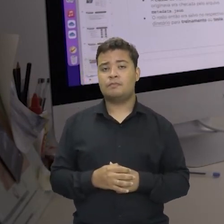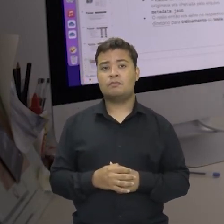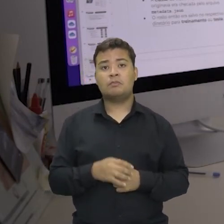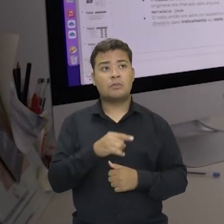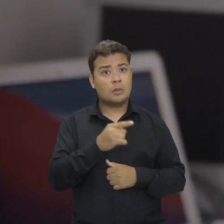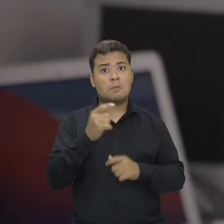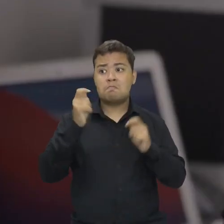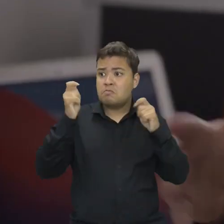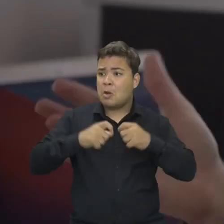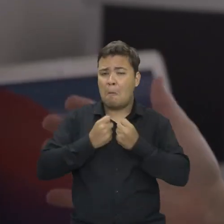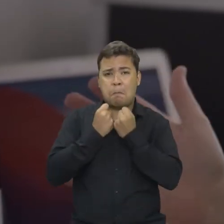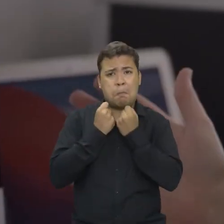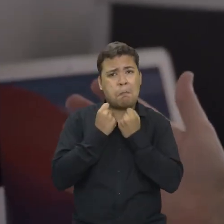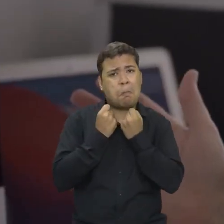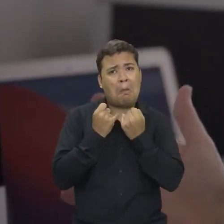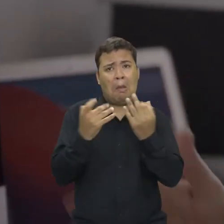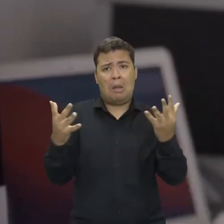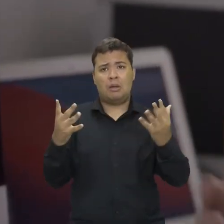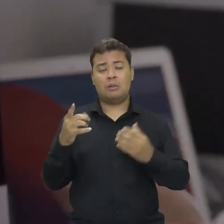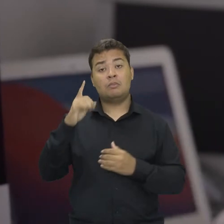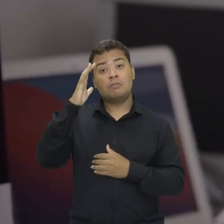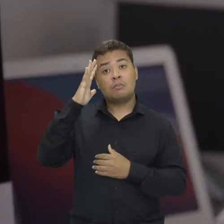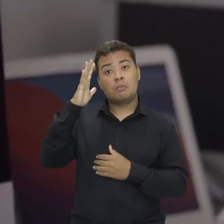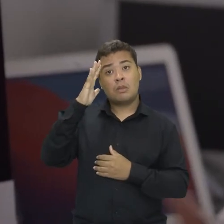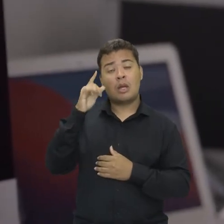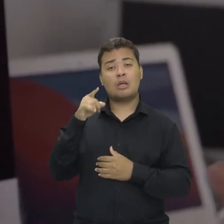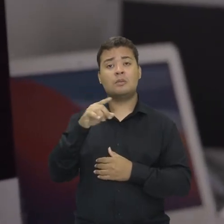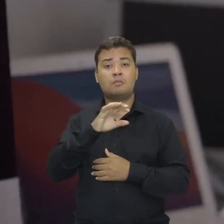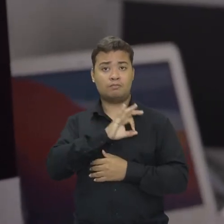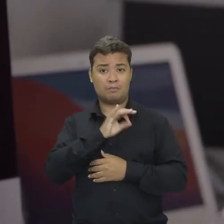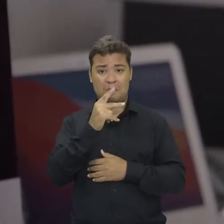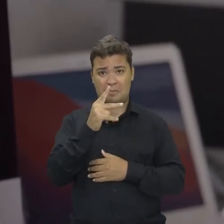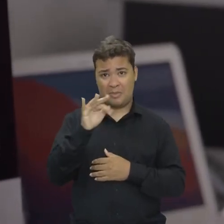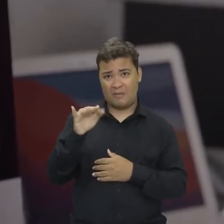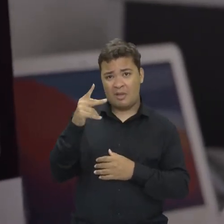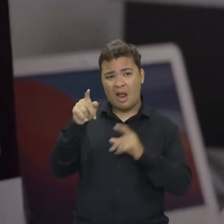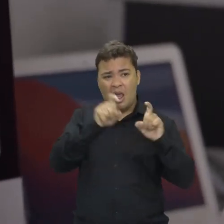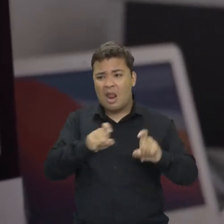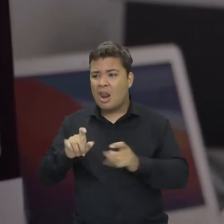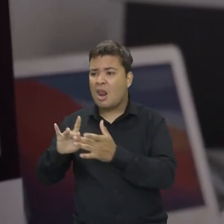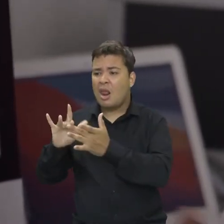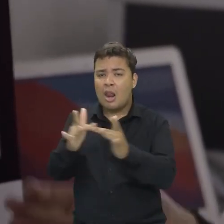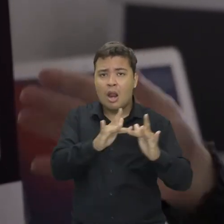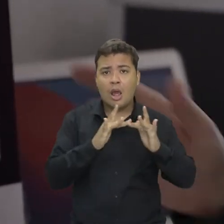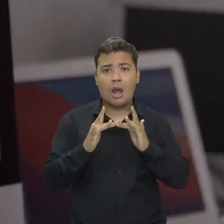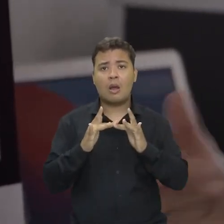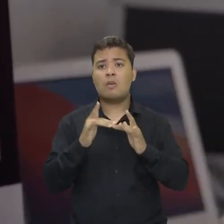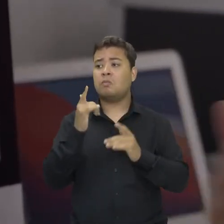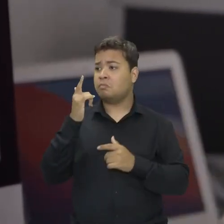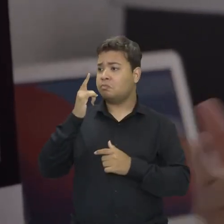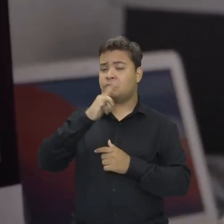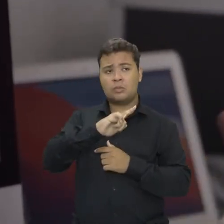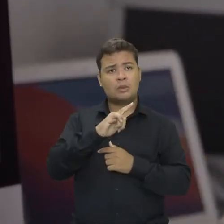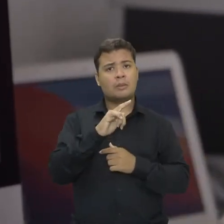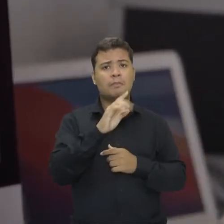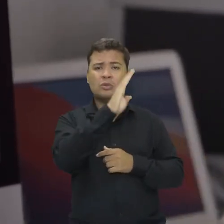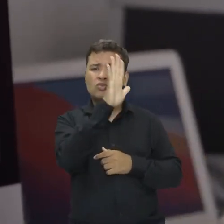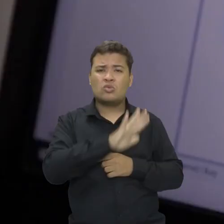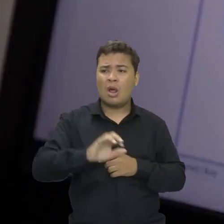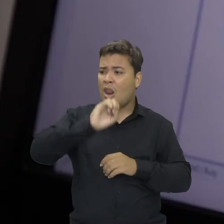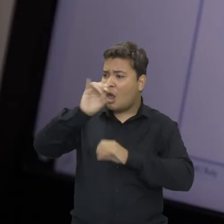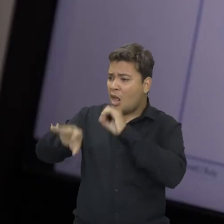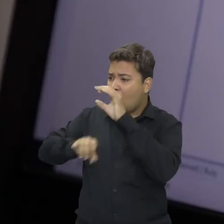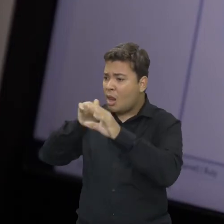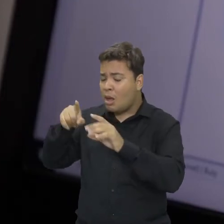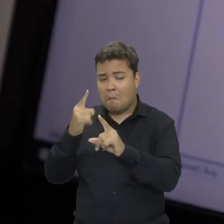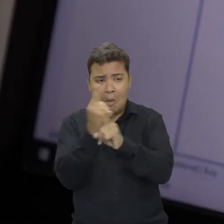escalabilidade é gigante. Você tem, imagina, os servidores da Polícia Federal trabalhando ao seu favor e o Brasil inteiro pode mandar e ele vai com o seu nome.